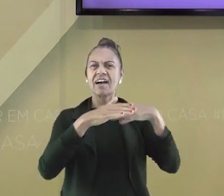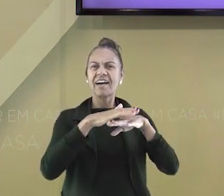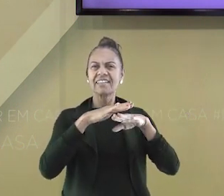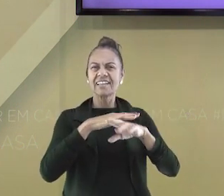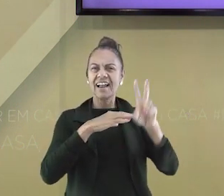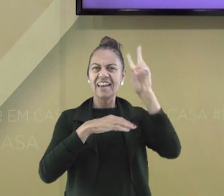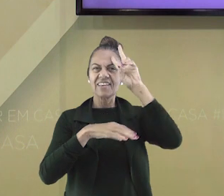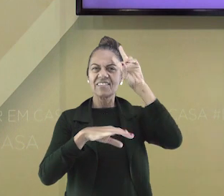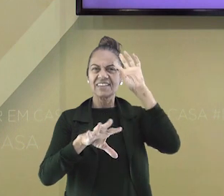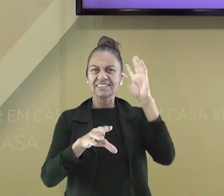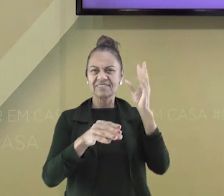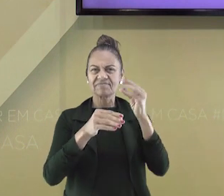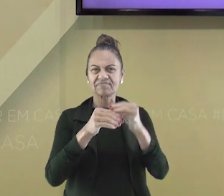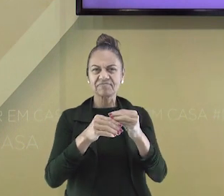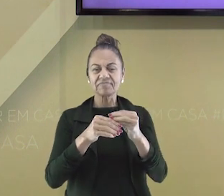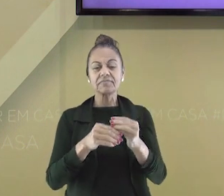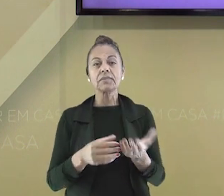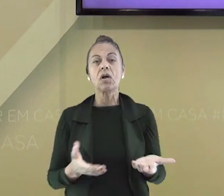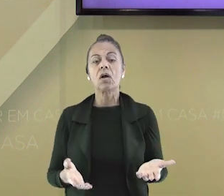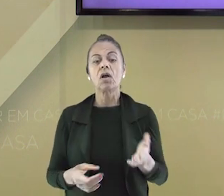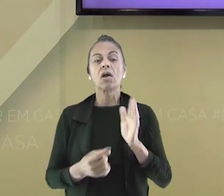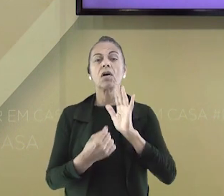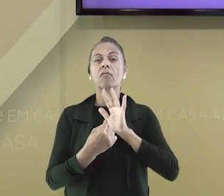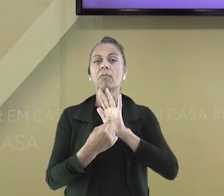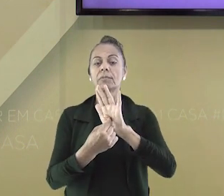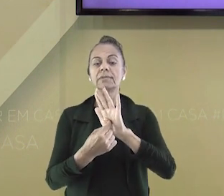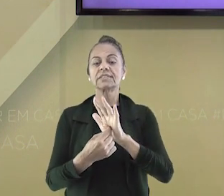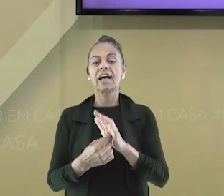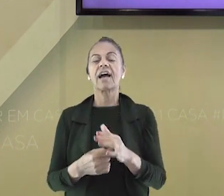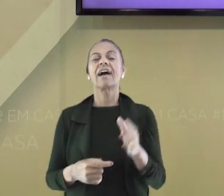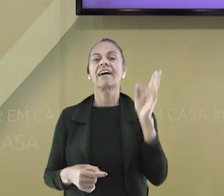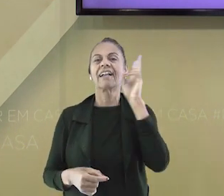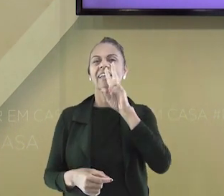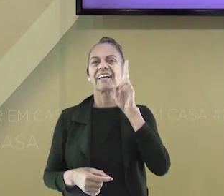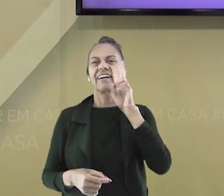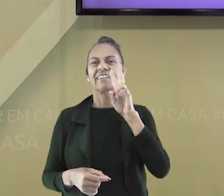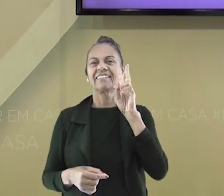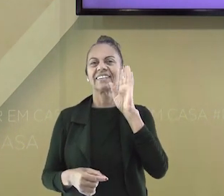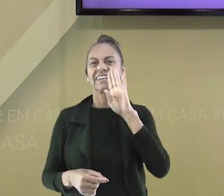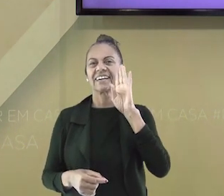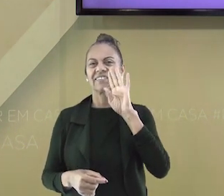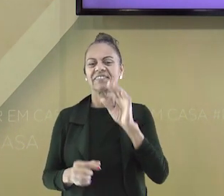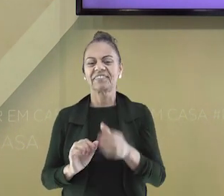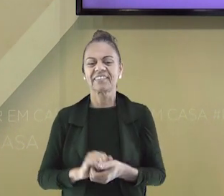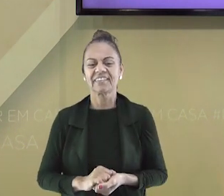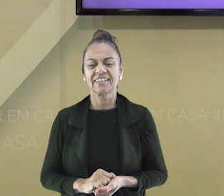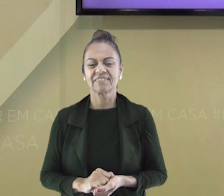Vou começar a revelar o que está dentro da minha caixa. Olha que legal!